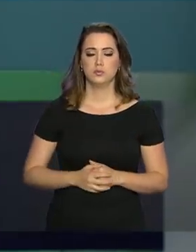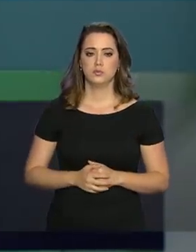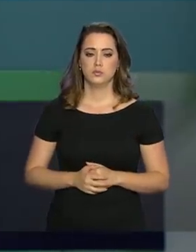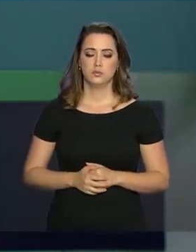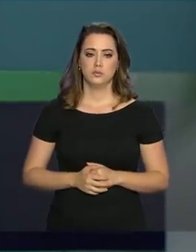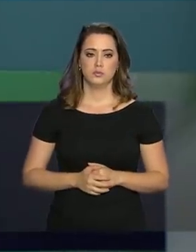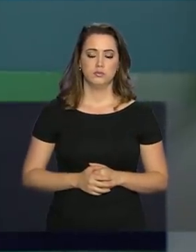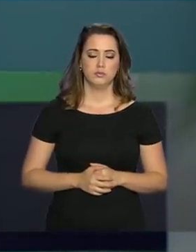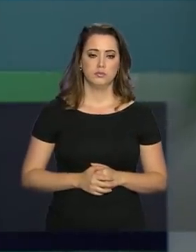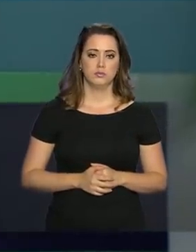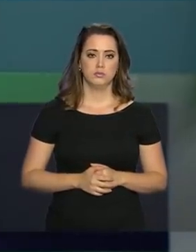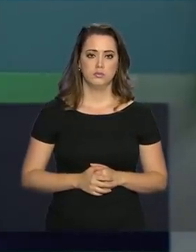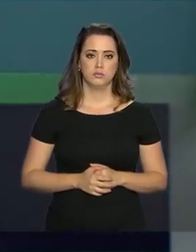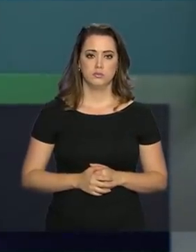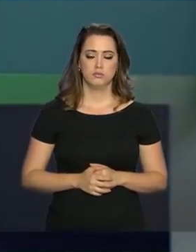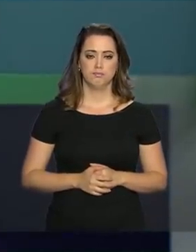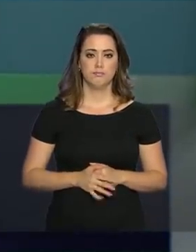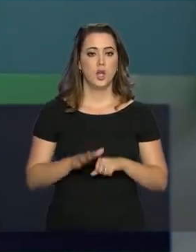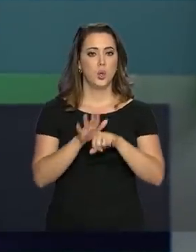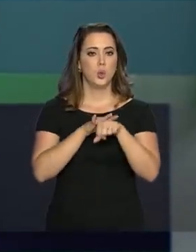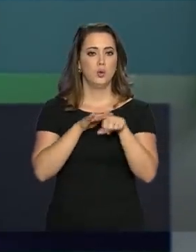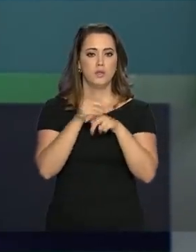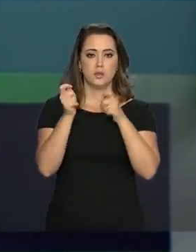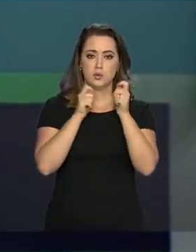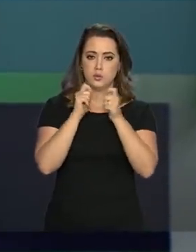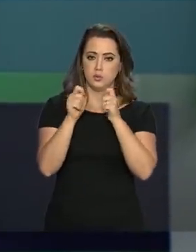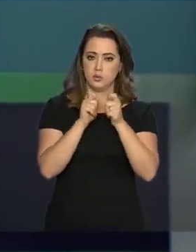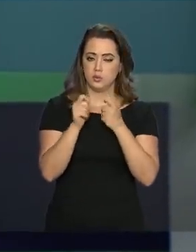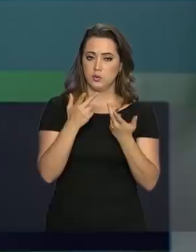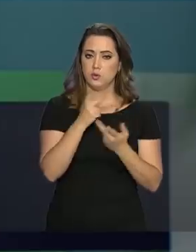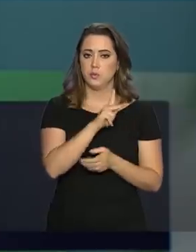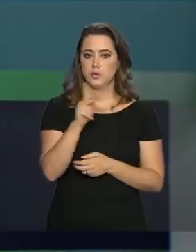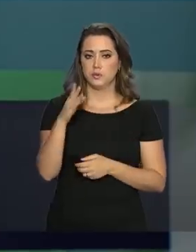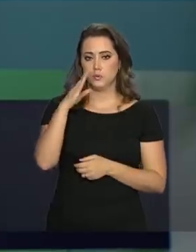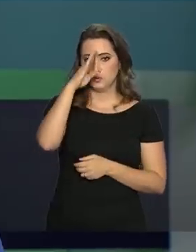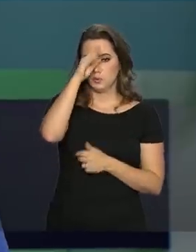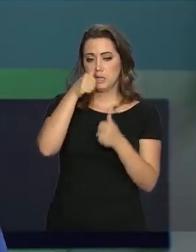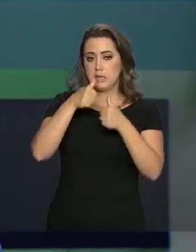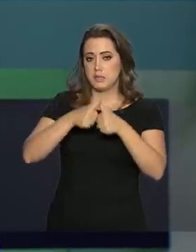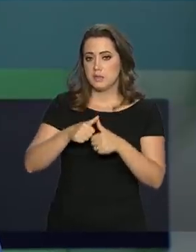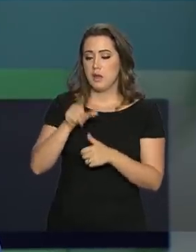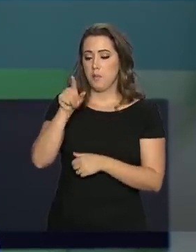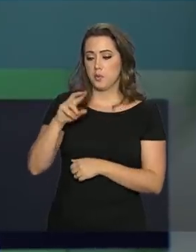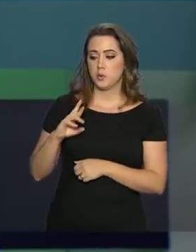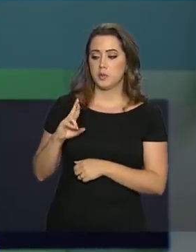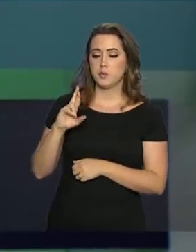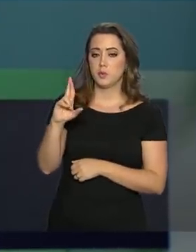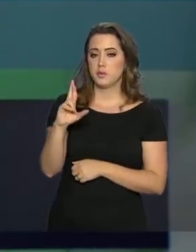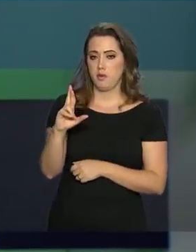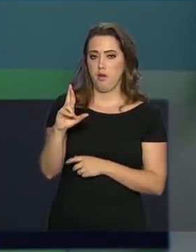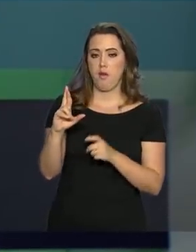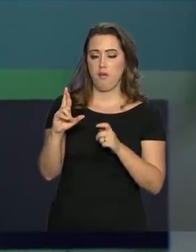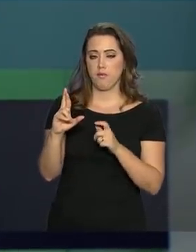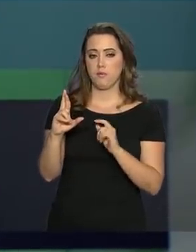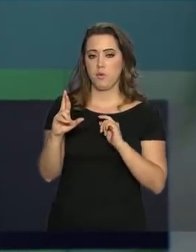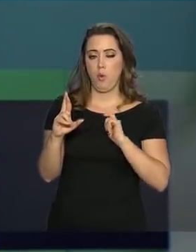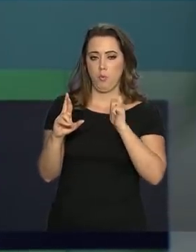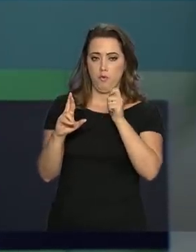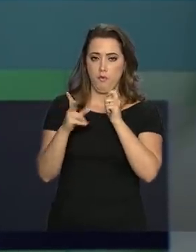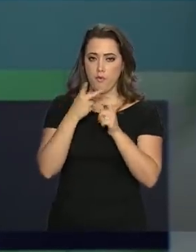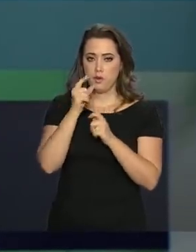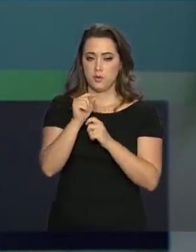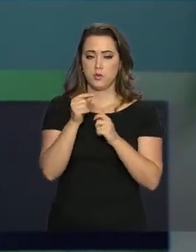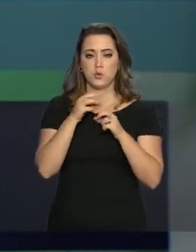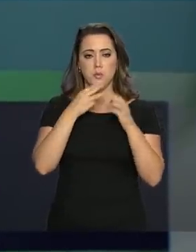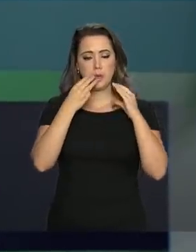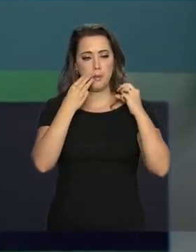Em conversa com jornalistas no hospital onde o presidente Bolsonaro se recupera, o porta-voz da presidência falou sobre a mensagem